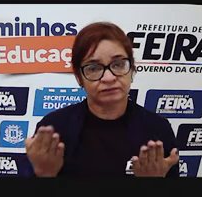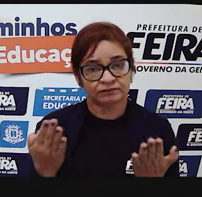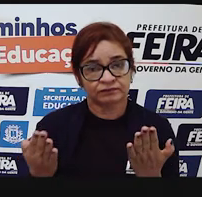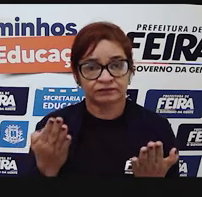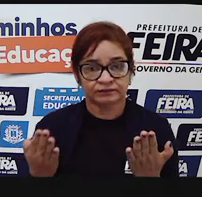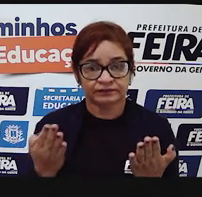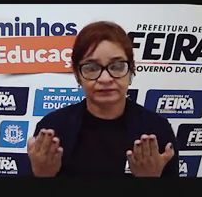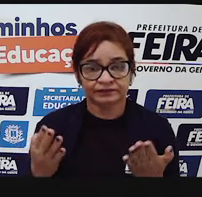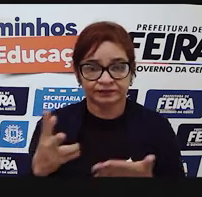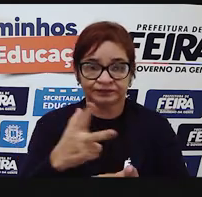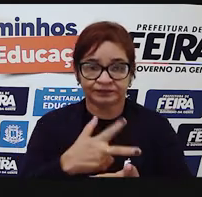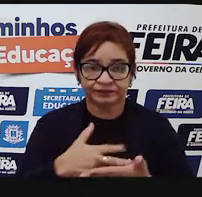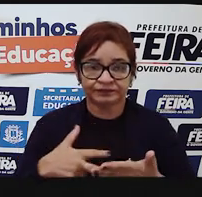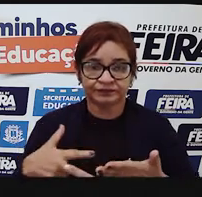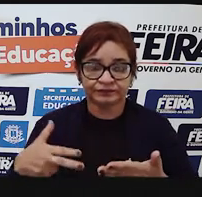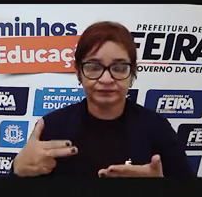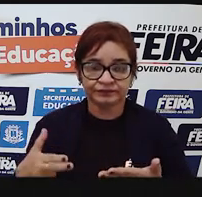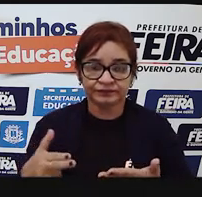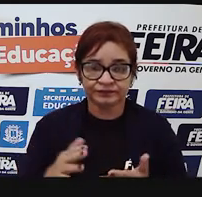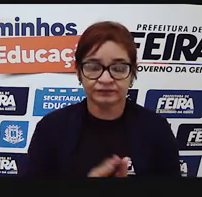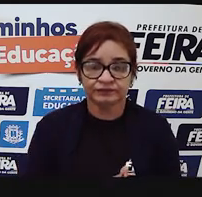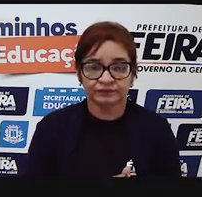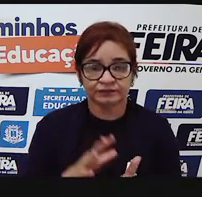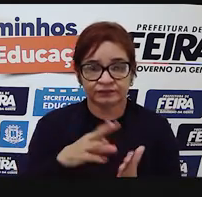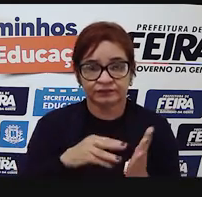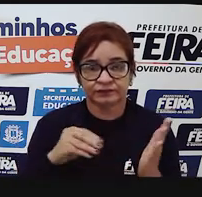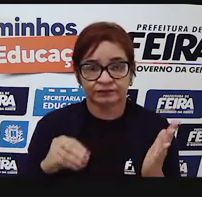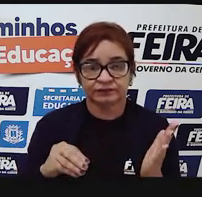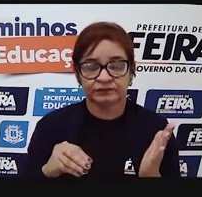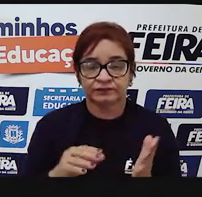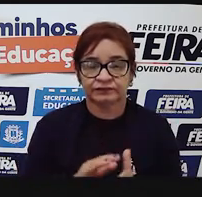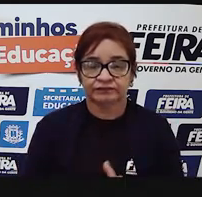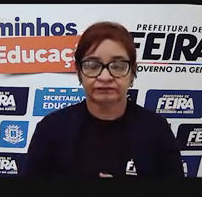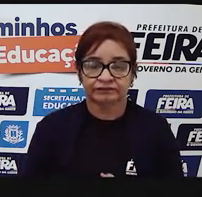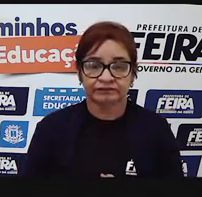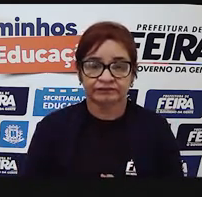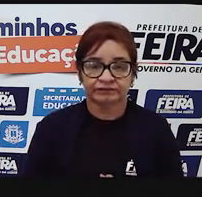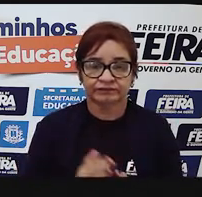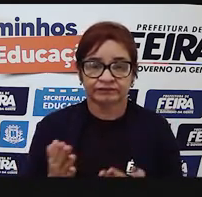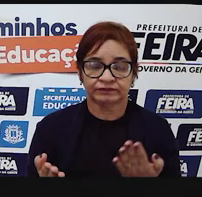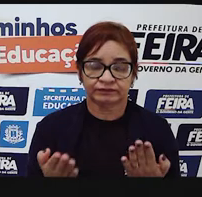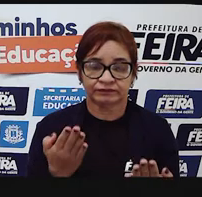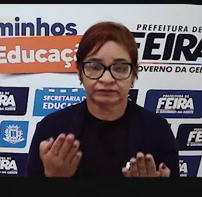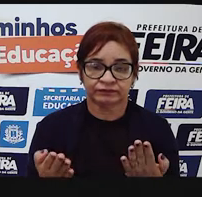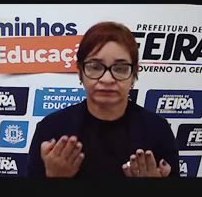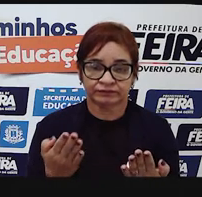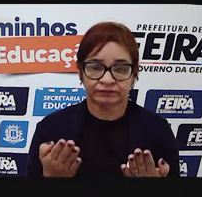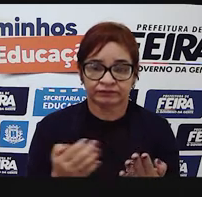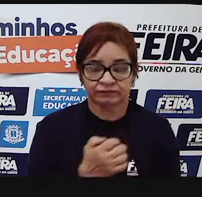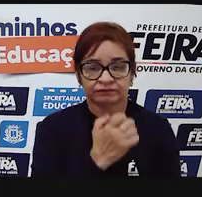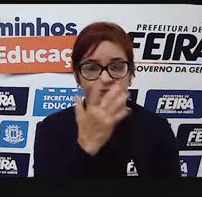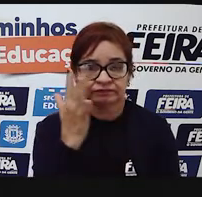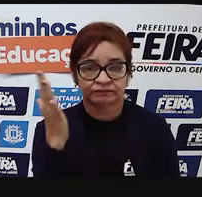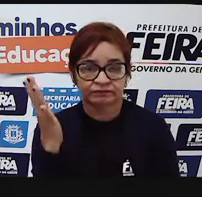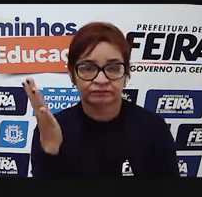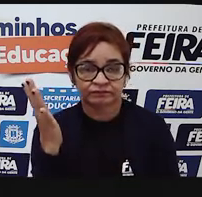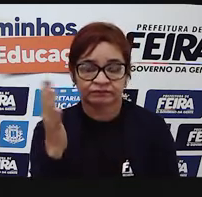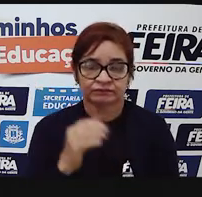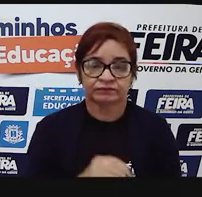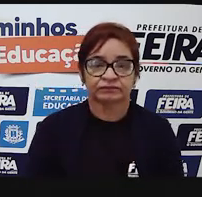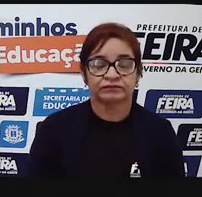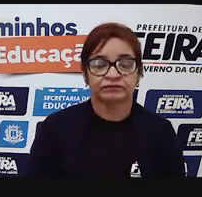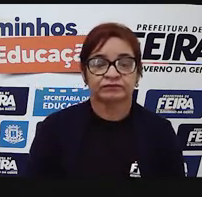imagem, não é? Fazendo uma leitura dessa imagem relacionada à questão ecológica, não é?